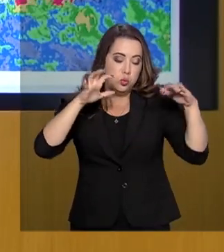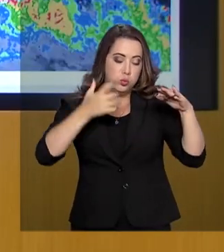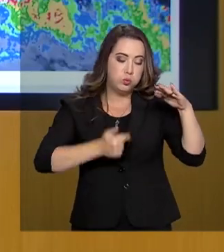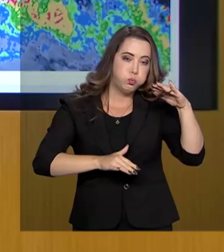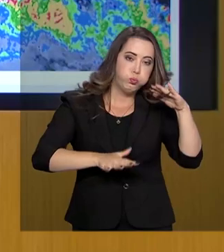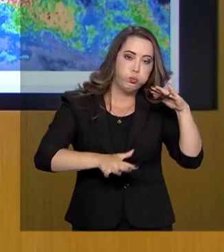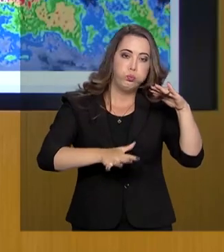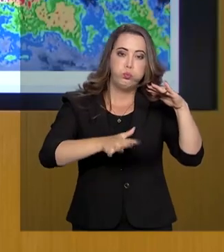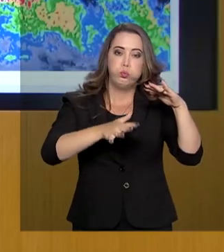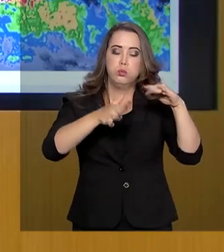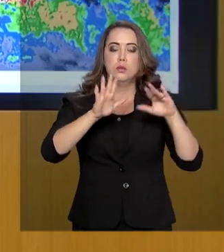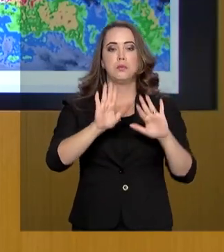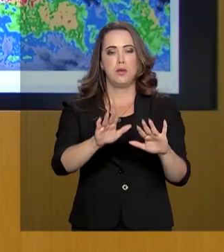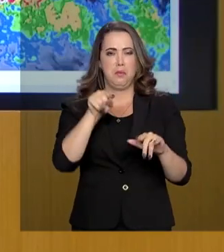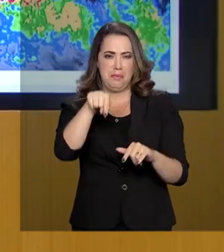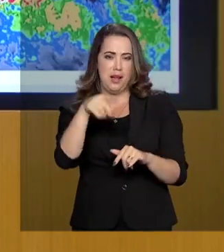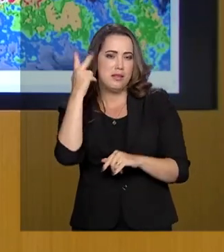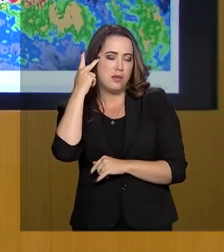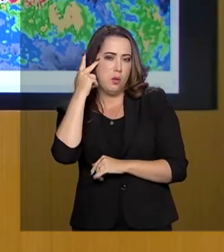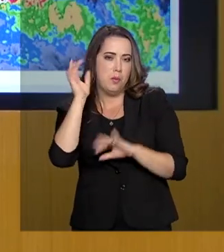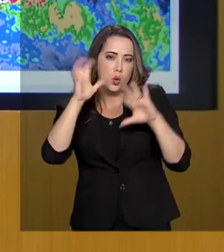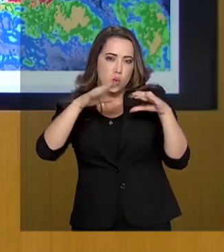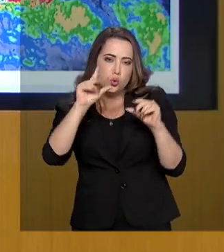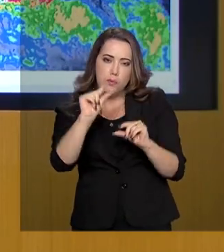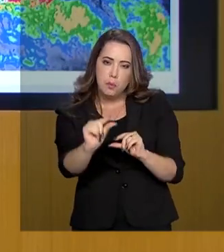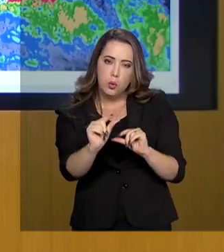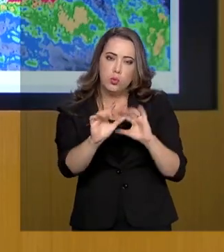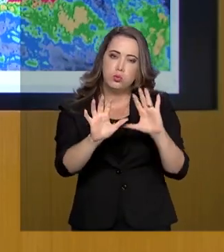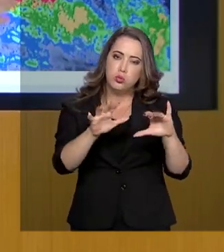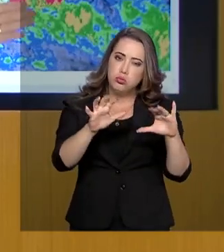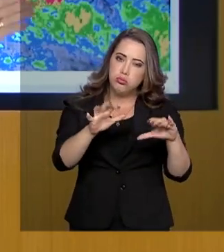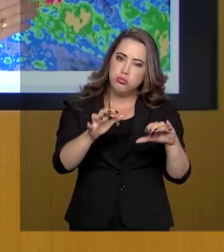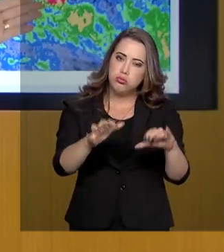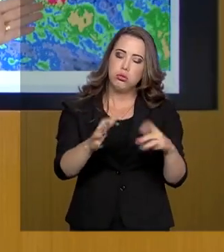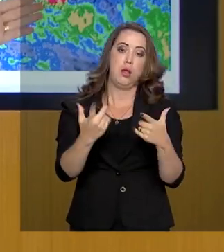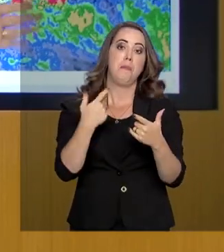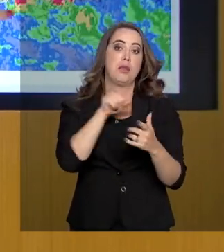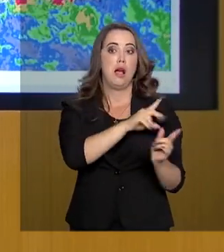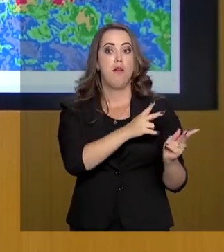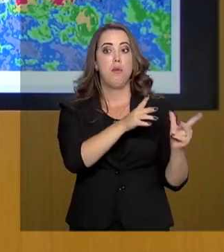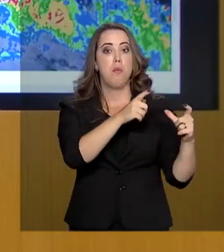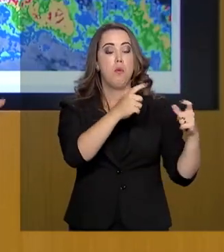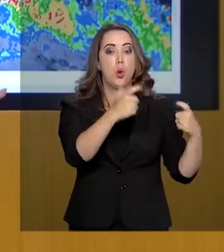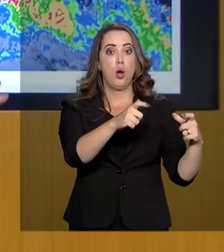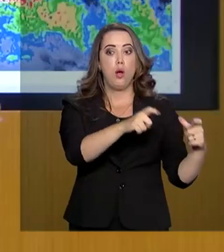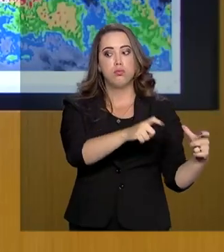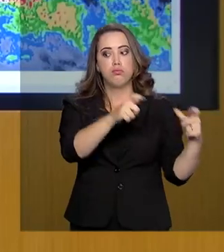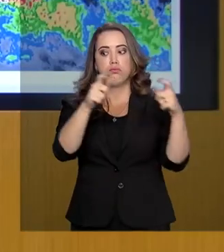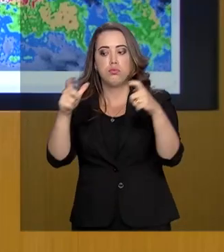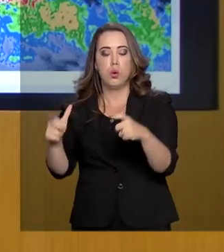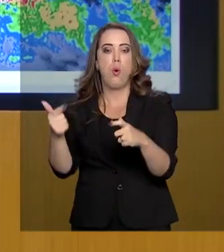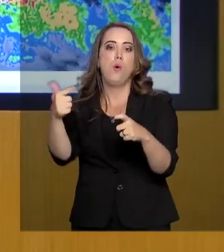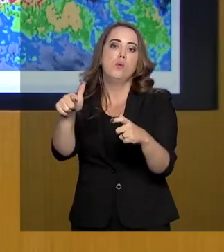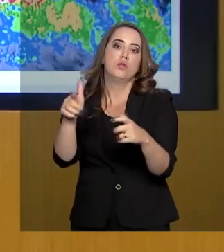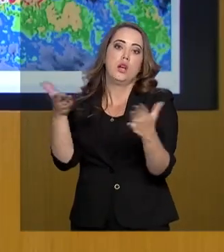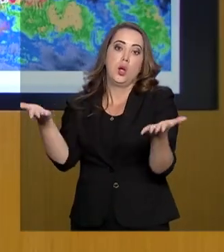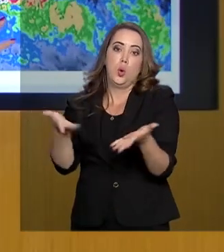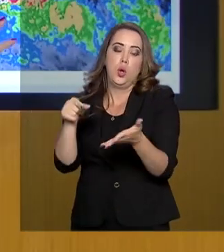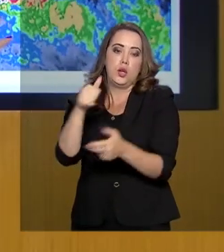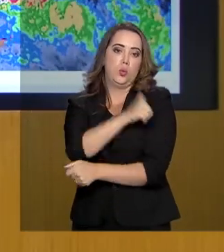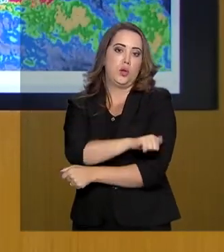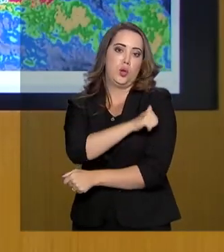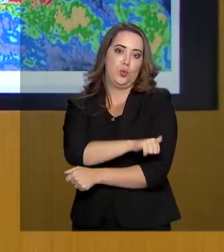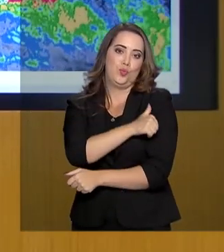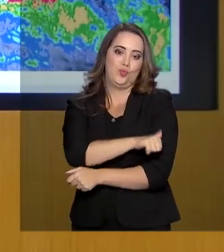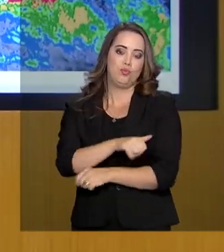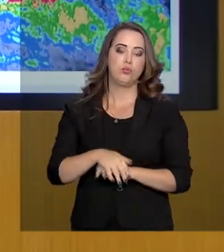Mas deve chover pouco em São Paulo a partir de agora, mas a intensidade vai para o Rio de Janeiro, onde já está chovendo. E aí no sul de